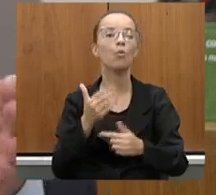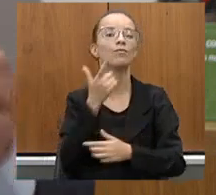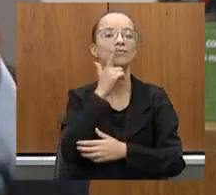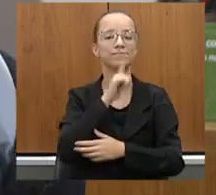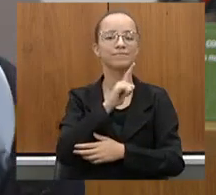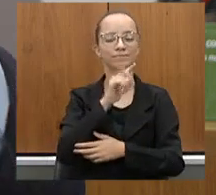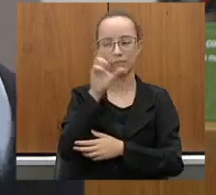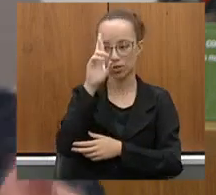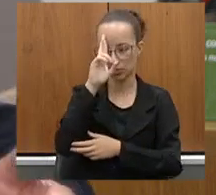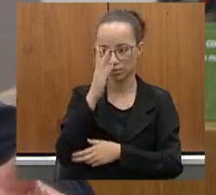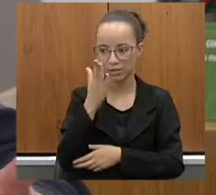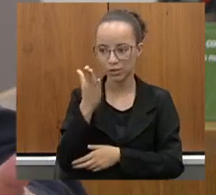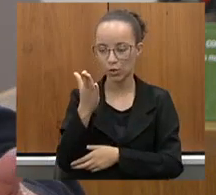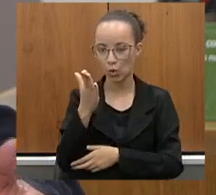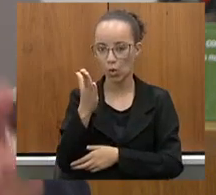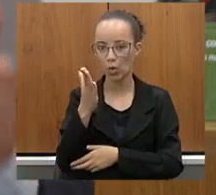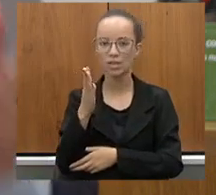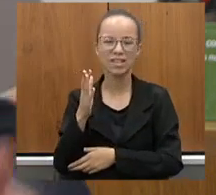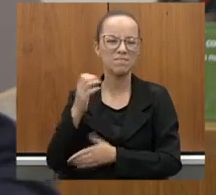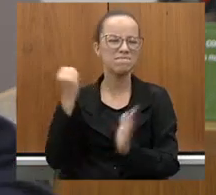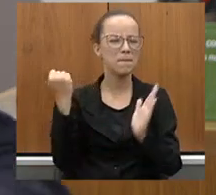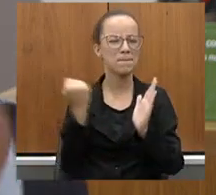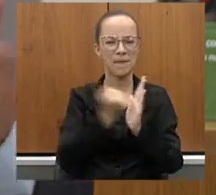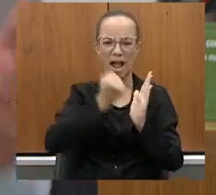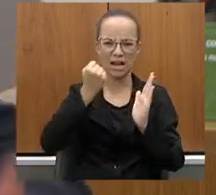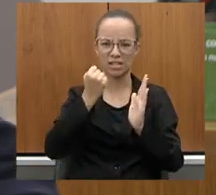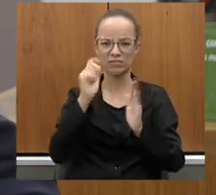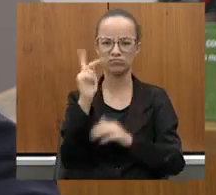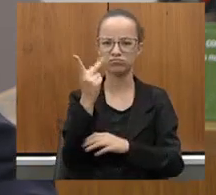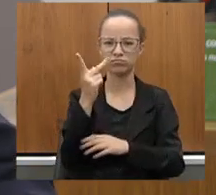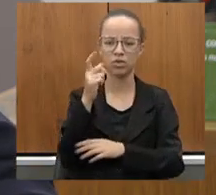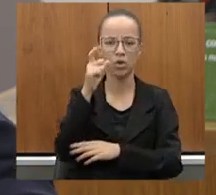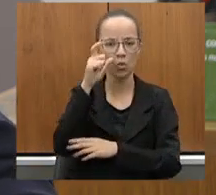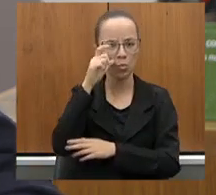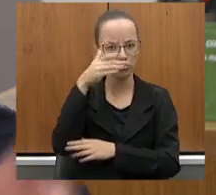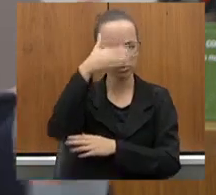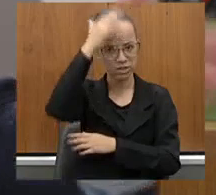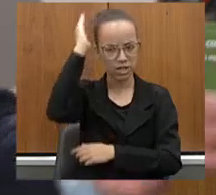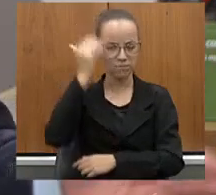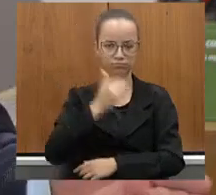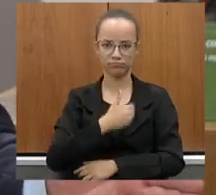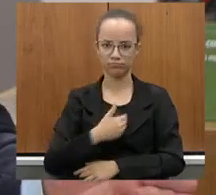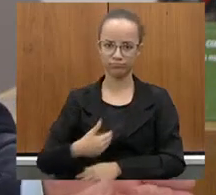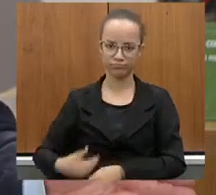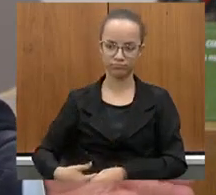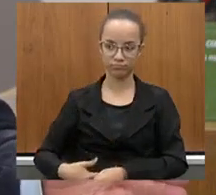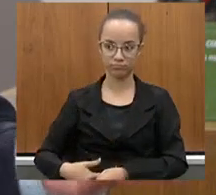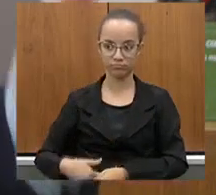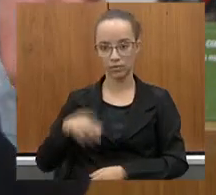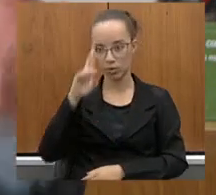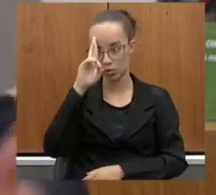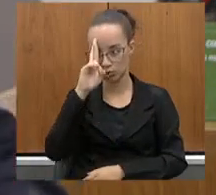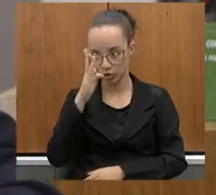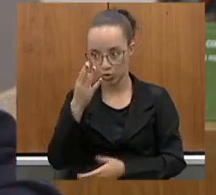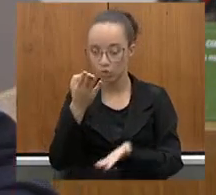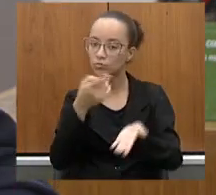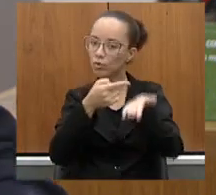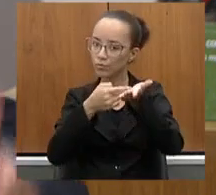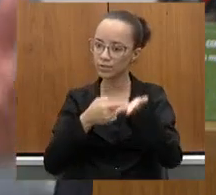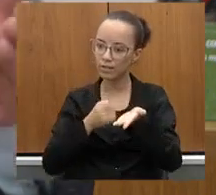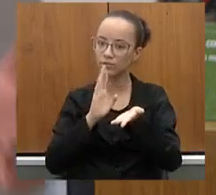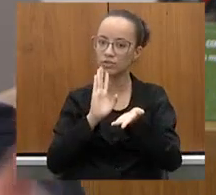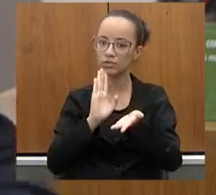Exª hoje está fazendo história, com certeza, no governo Zema e já convidado para continuar